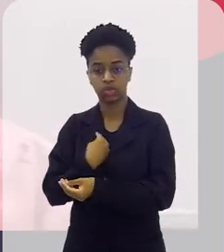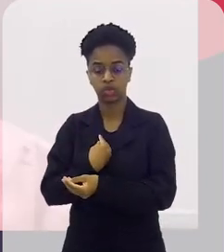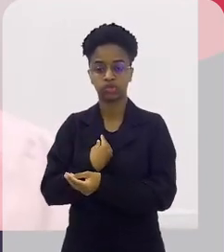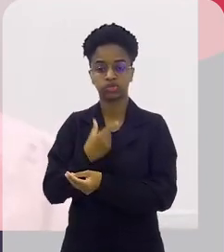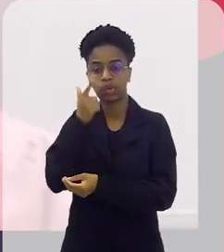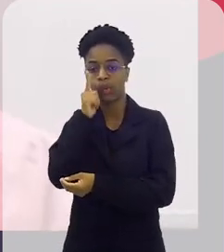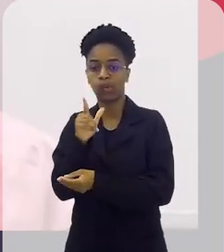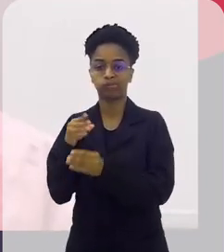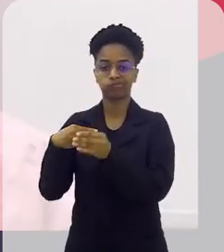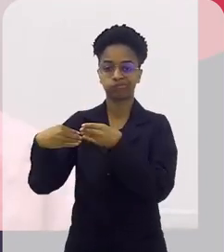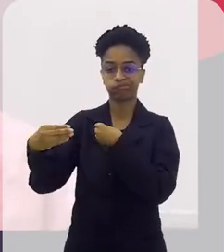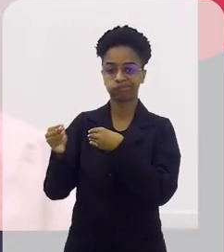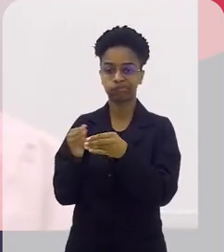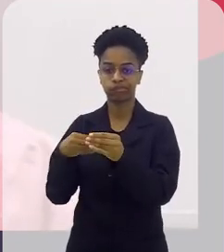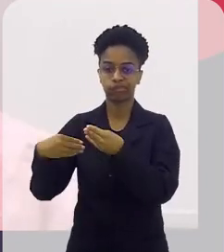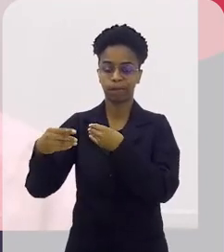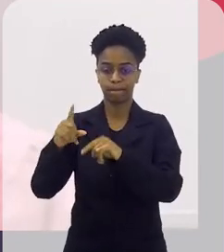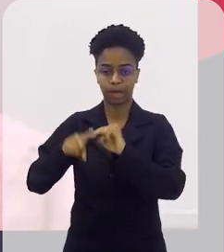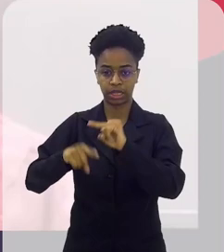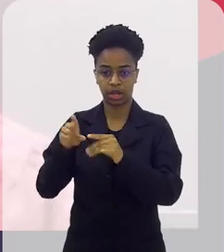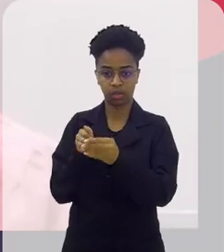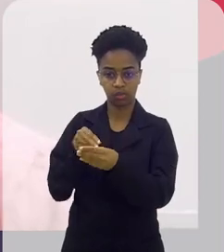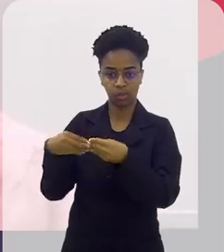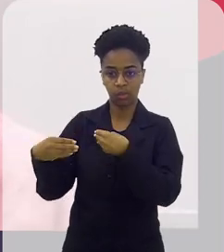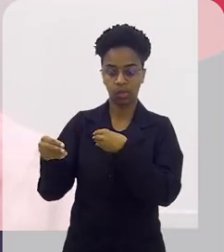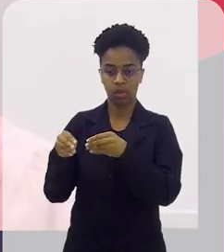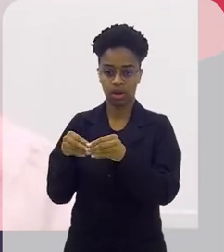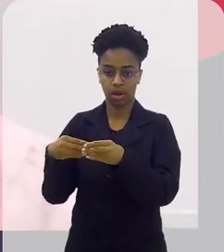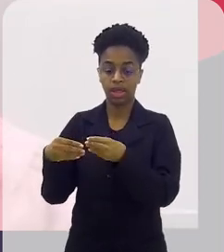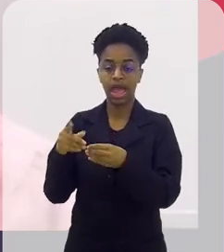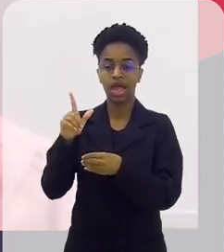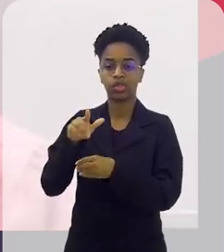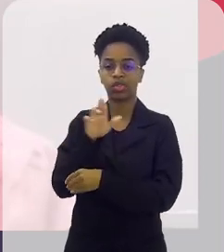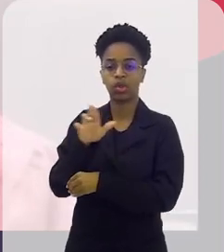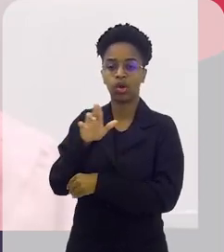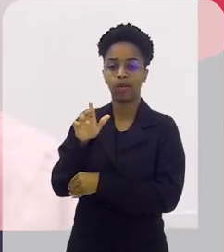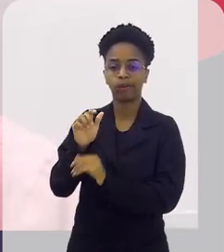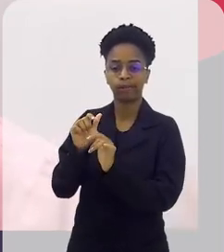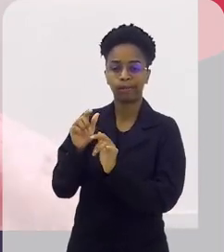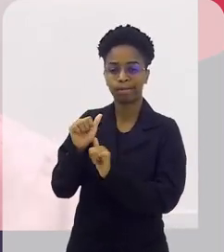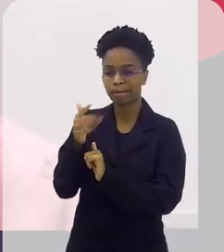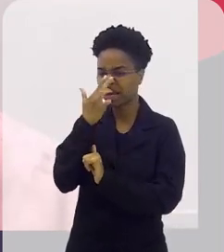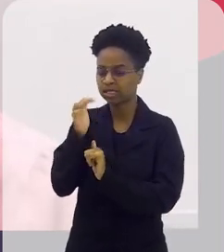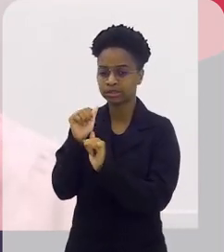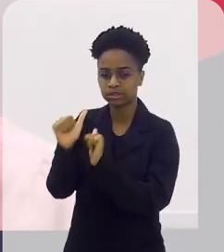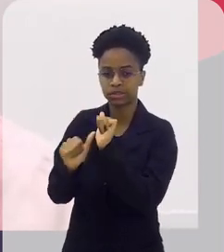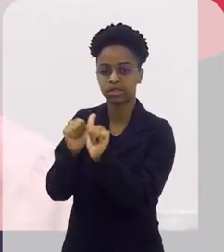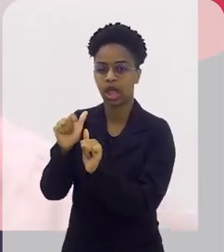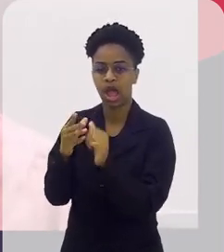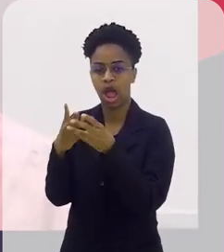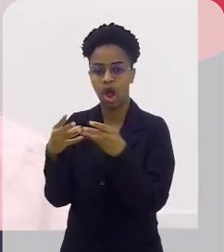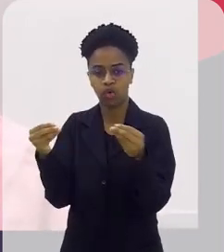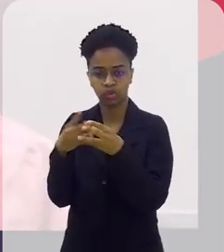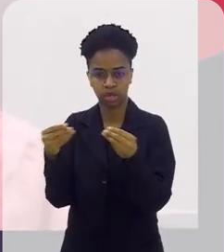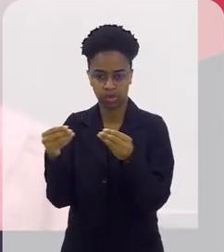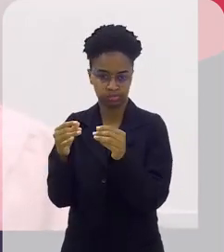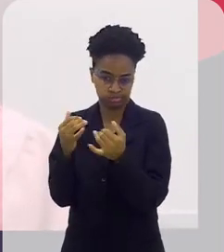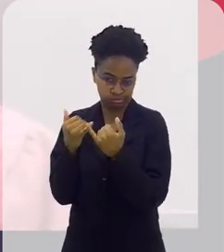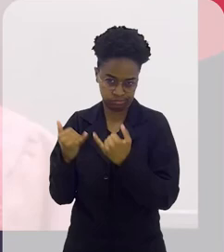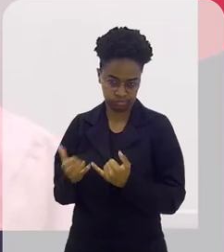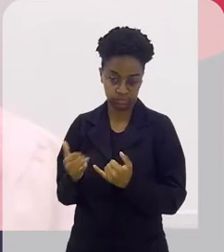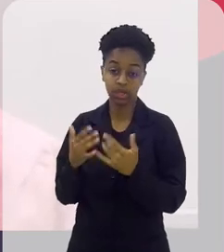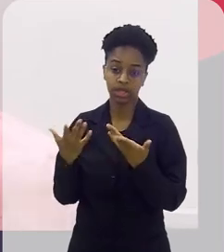confere mobilidade para esse material. É o processo que a gente chama de algodonização. A gente deixa o aspecto dessa fibra mais maleável,